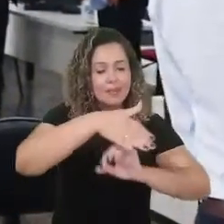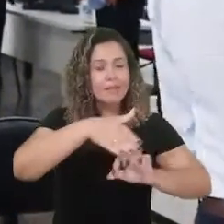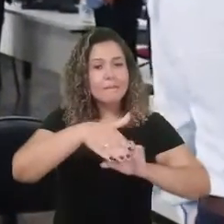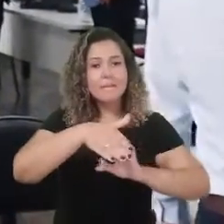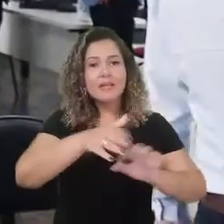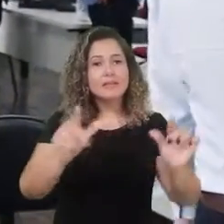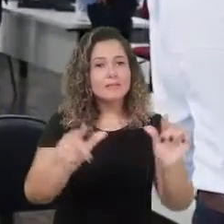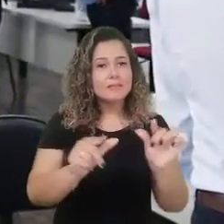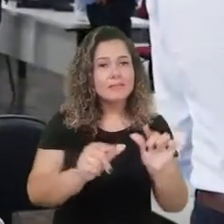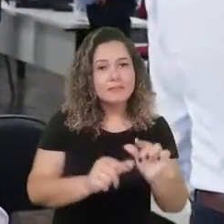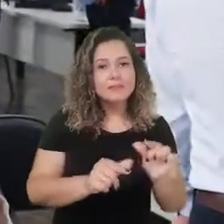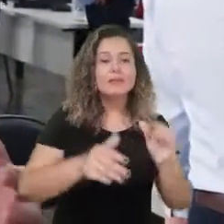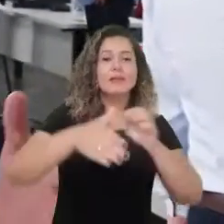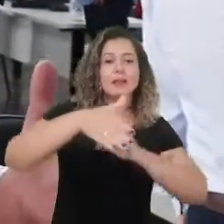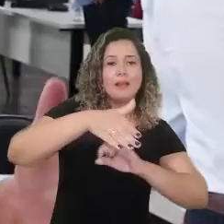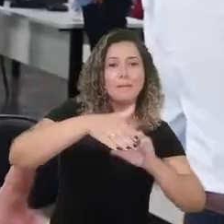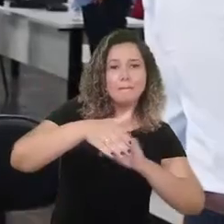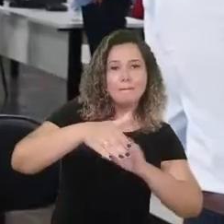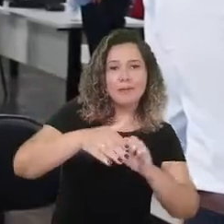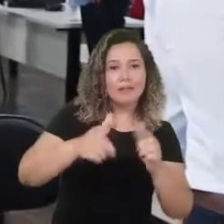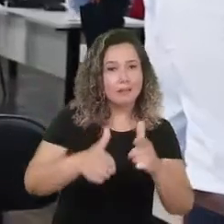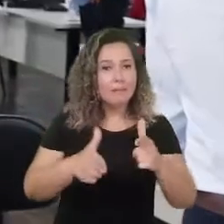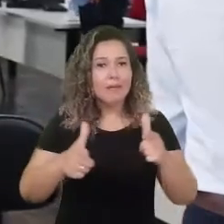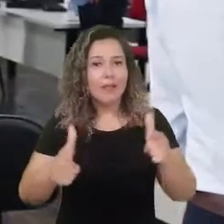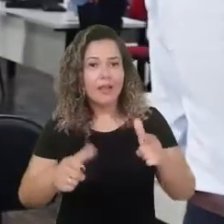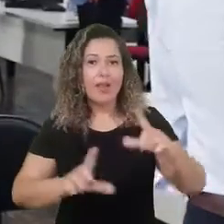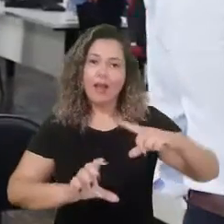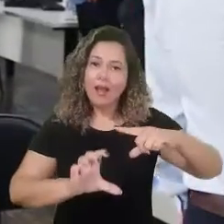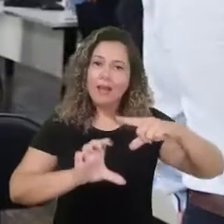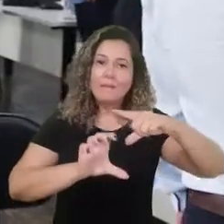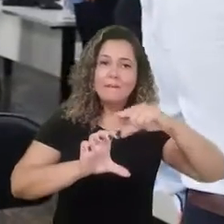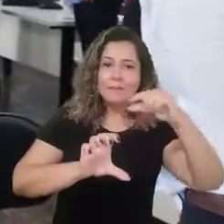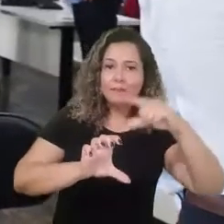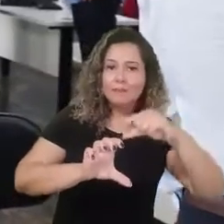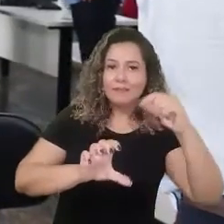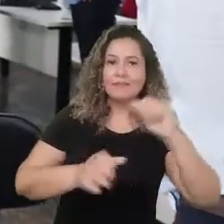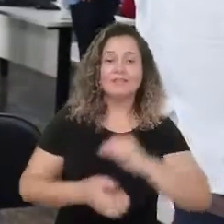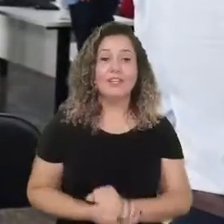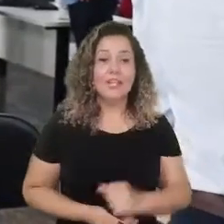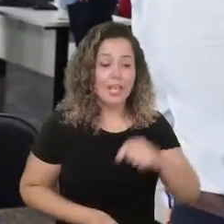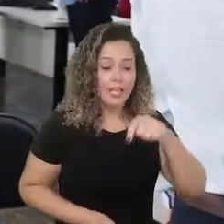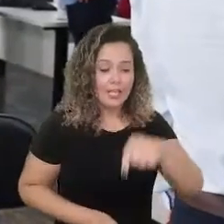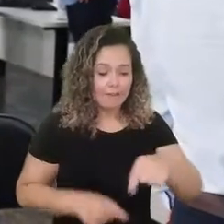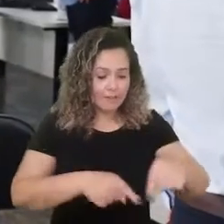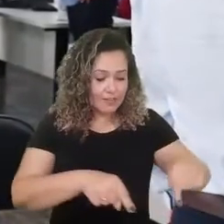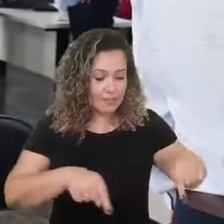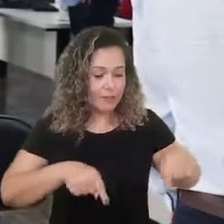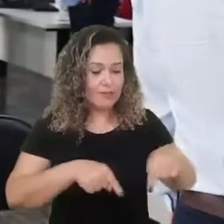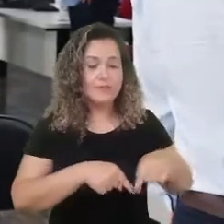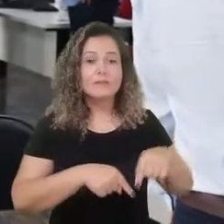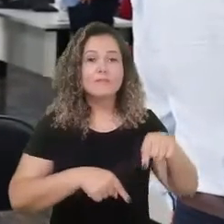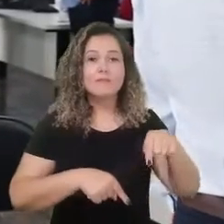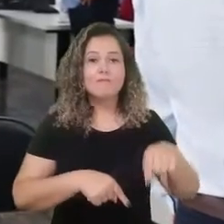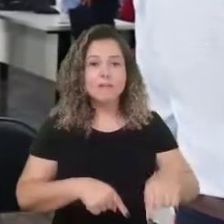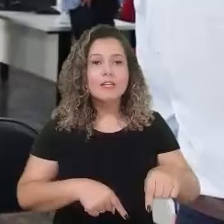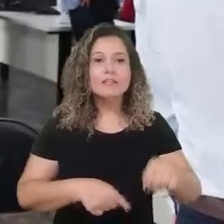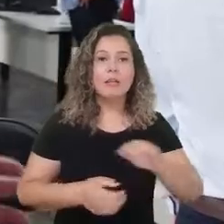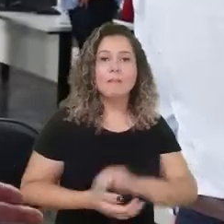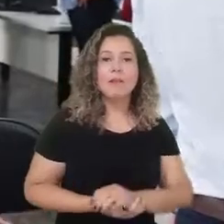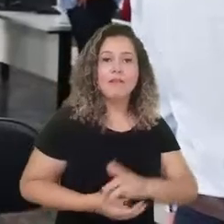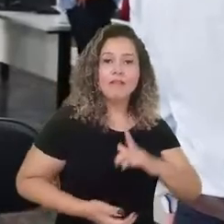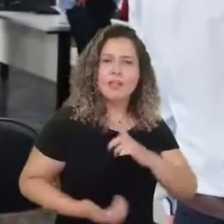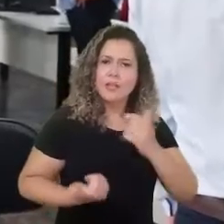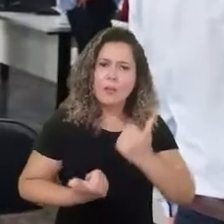pequenas empresas, pessoas físicas e jurídicas. Aqui vai ser um espaço que as pessoas vão ter um suporte para